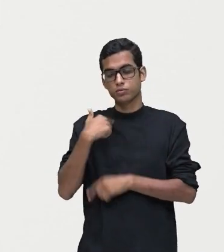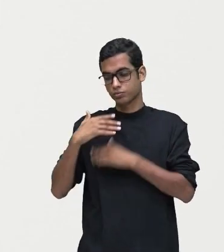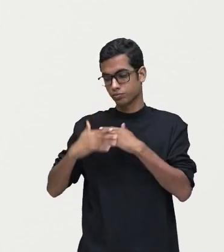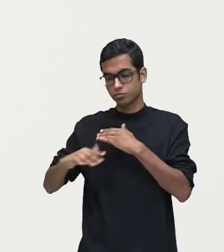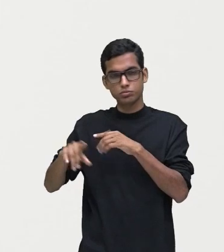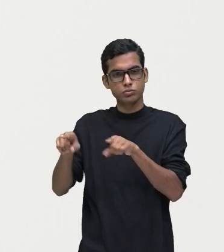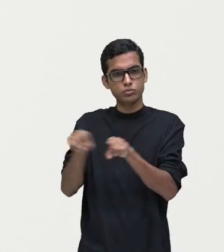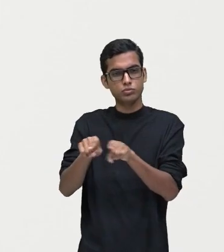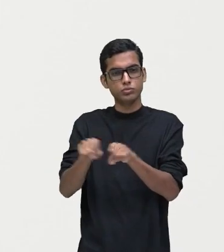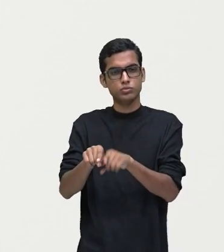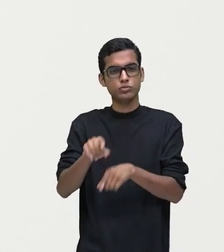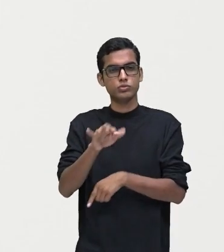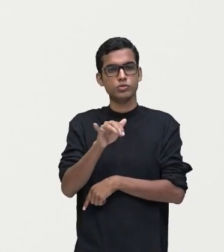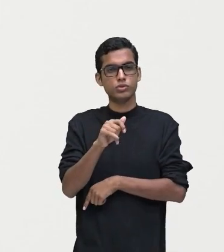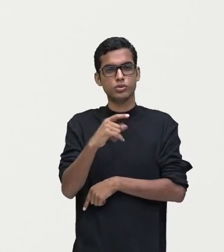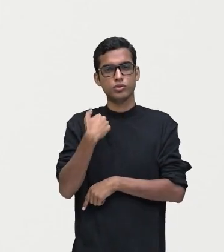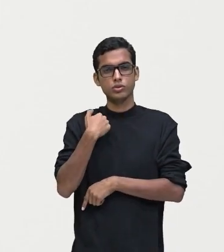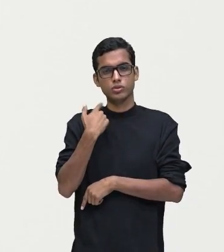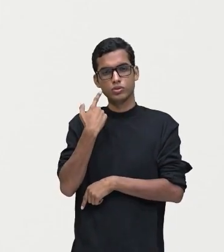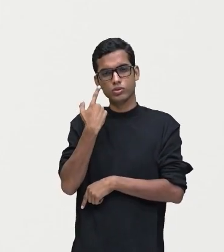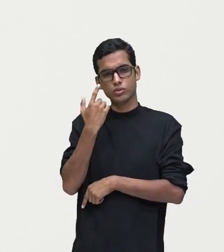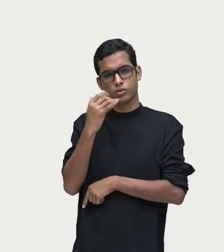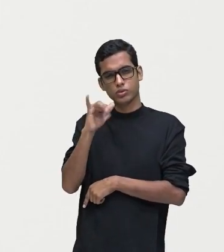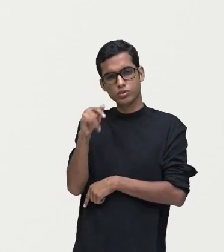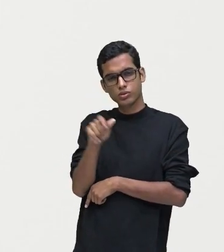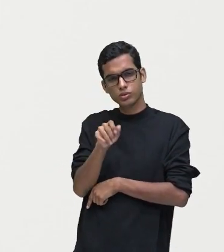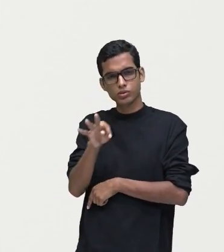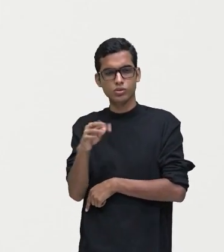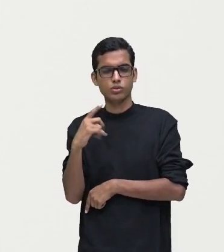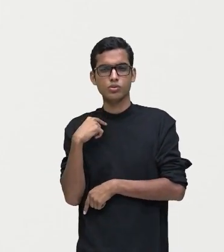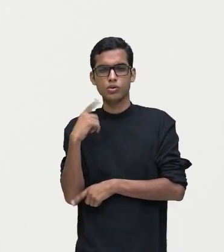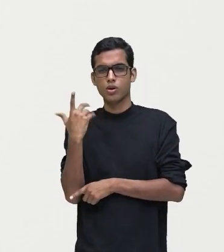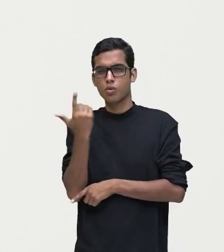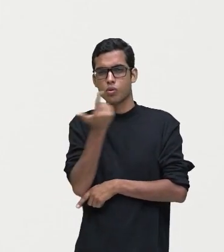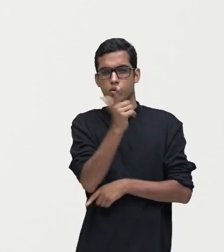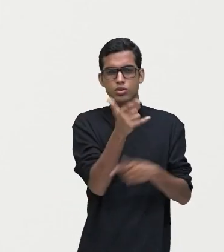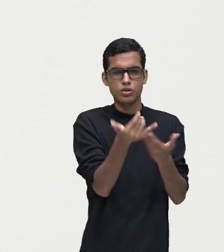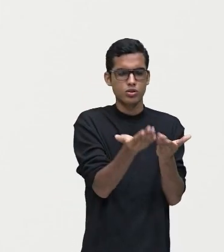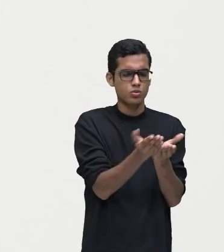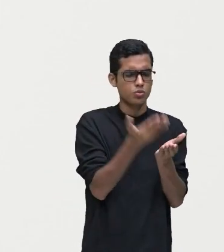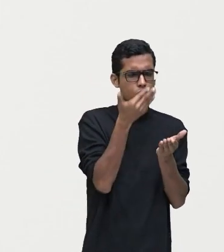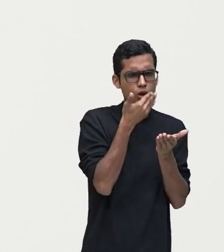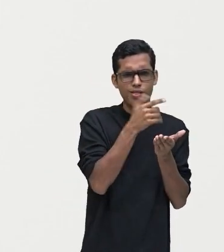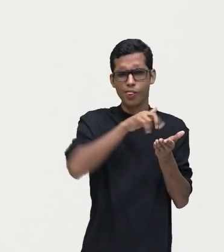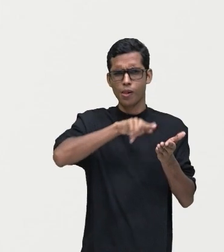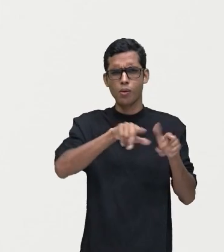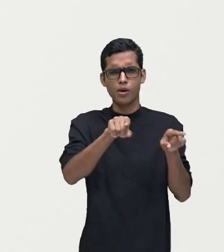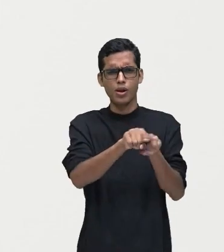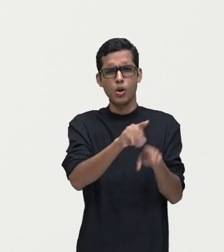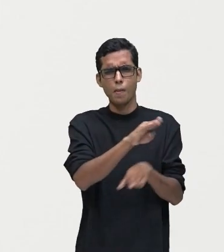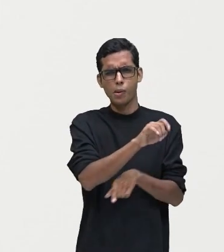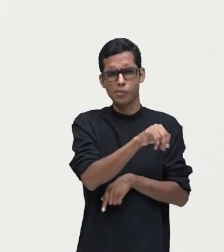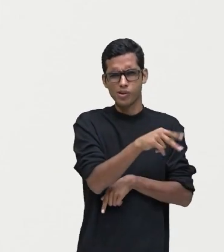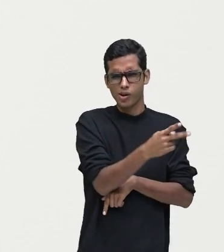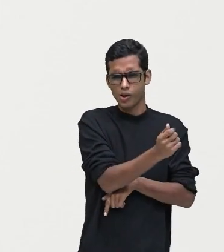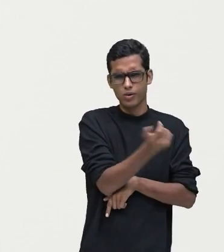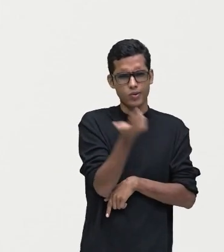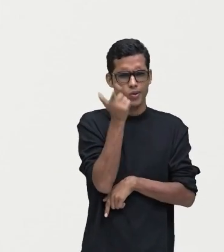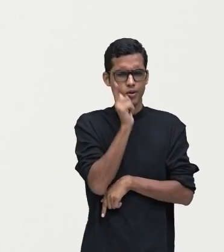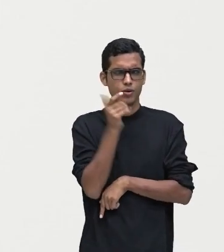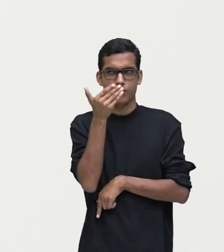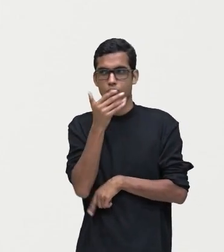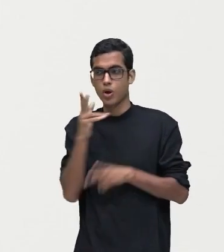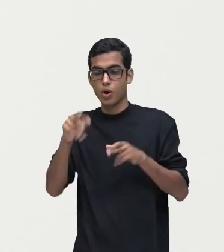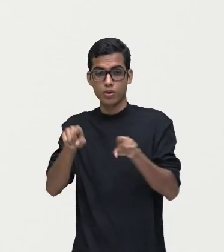favo do jati não era doce como o seu sorriso, nem a baunilha recendia no bosque